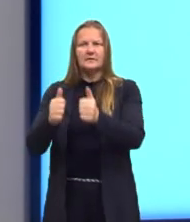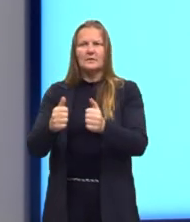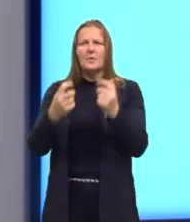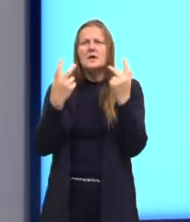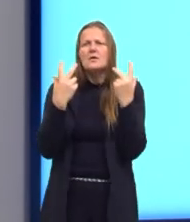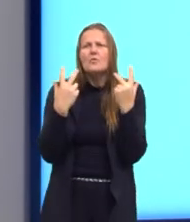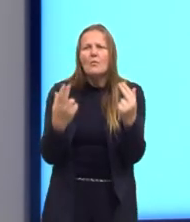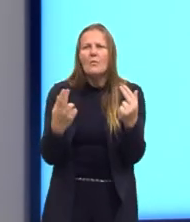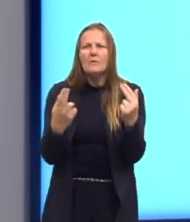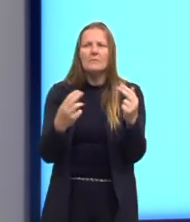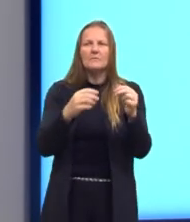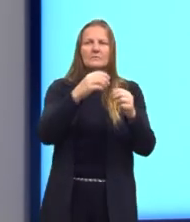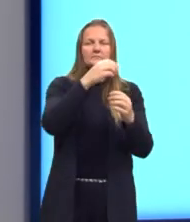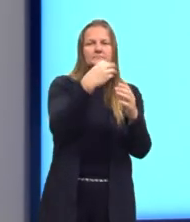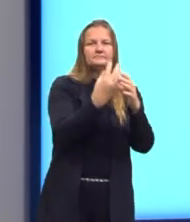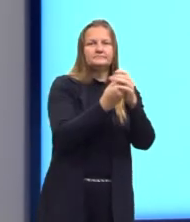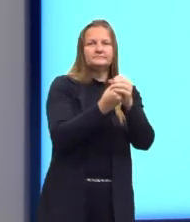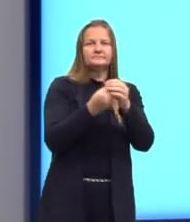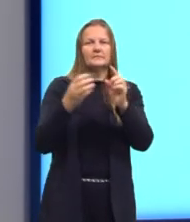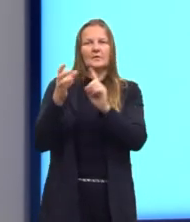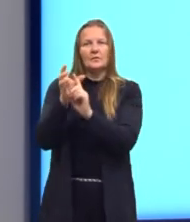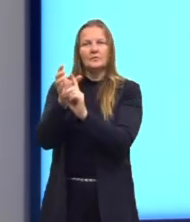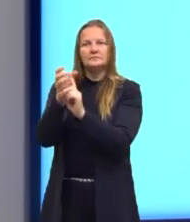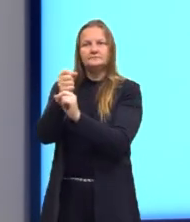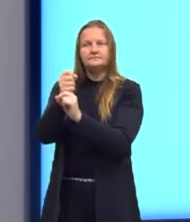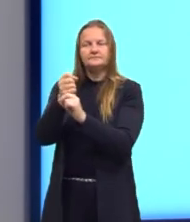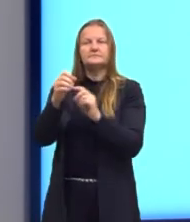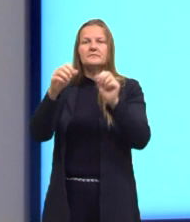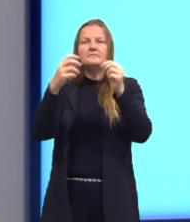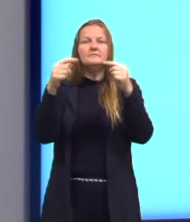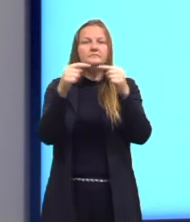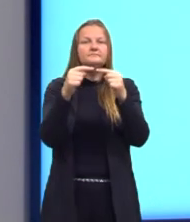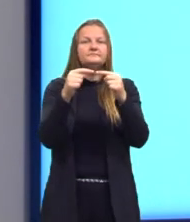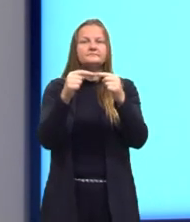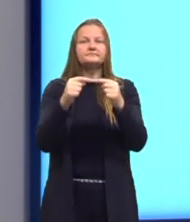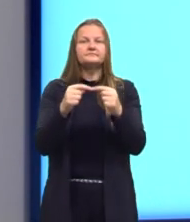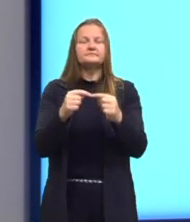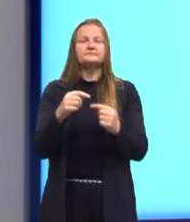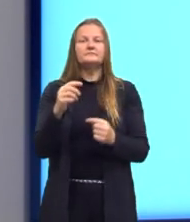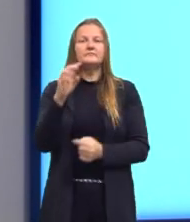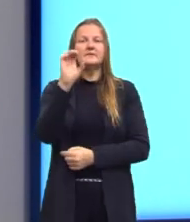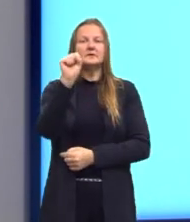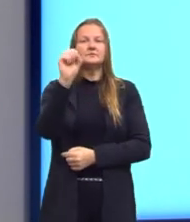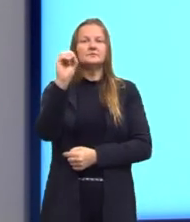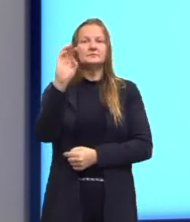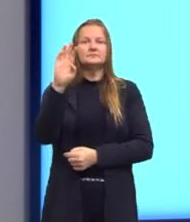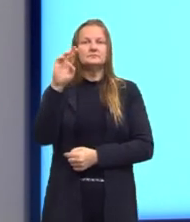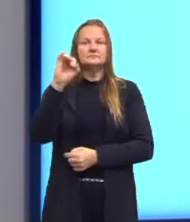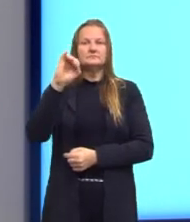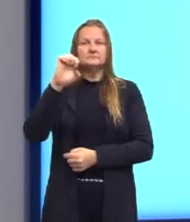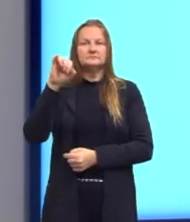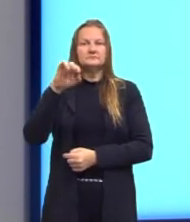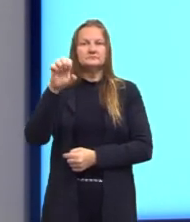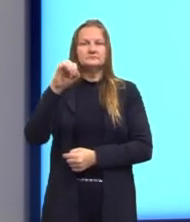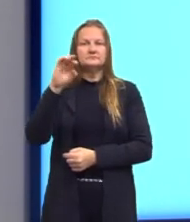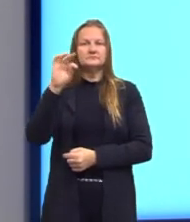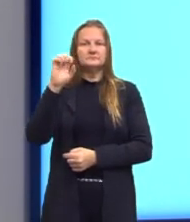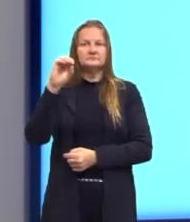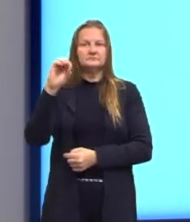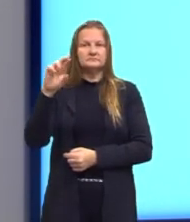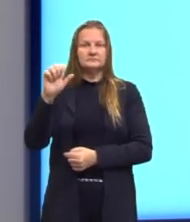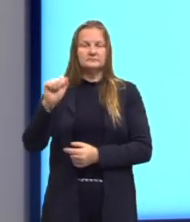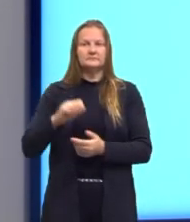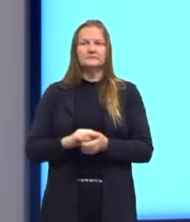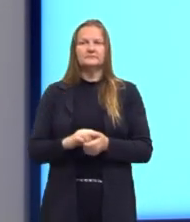igual ao contradomínio, a gente diz que essa função é sobrejetora. Aqui eu deixo uma dica para vocês.